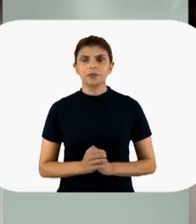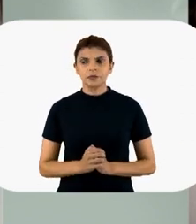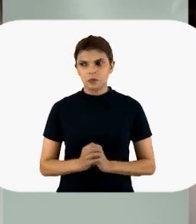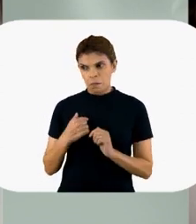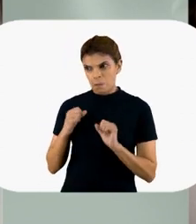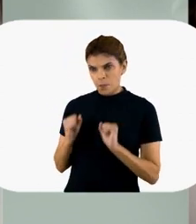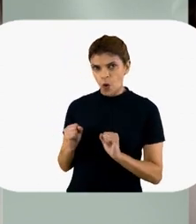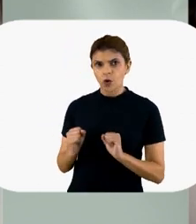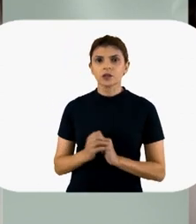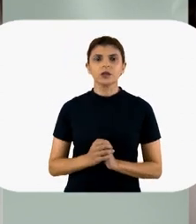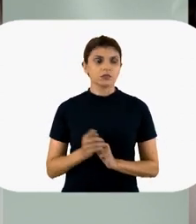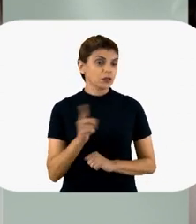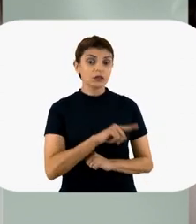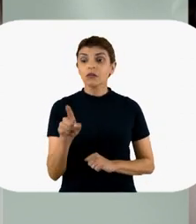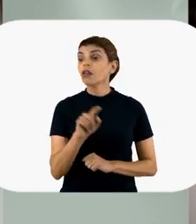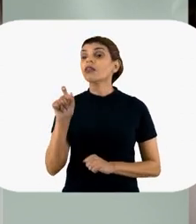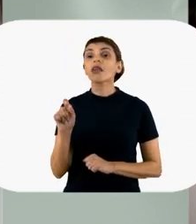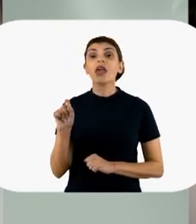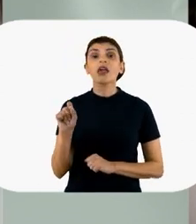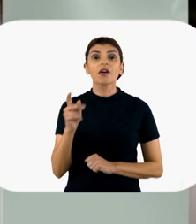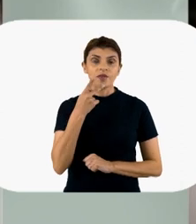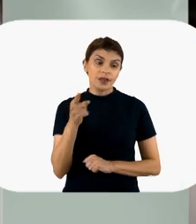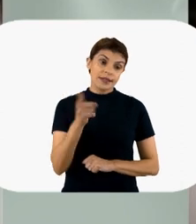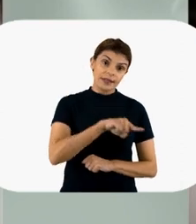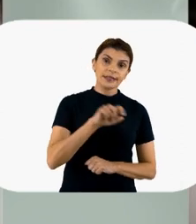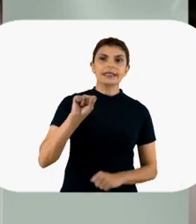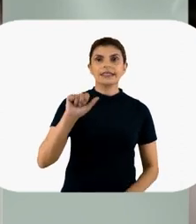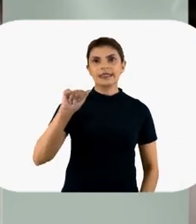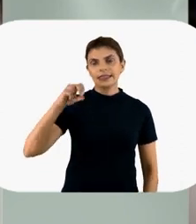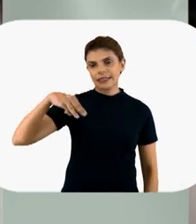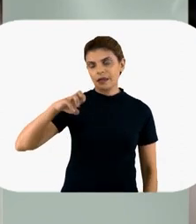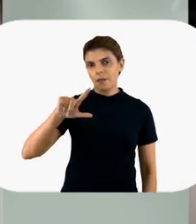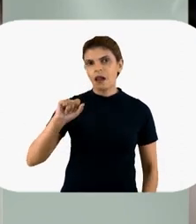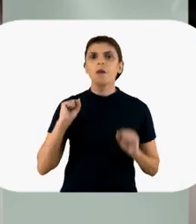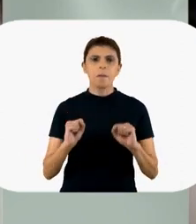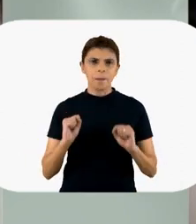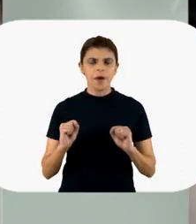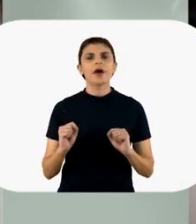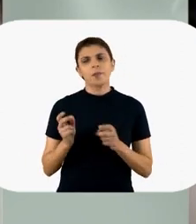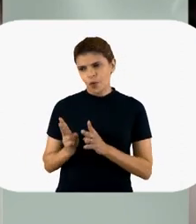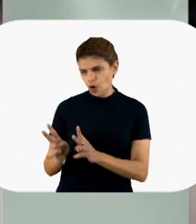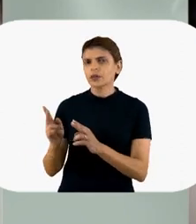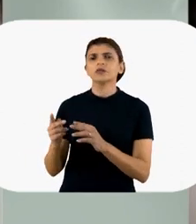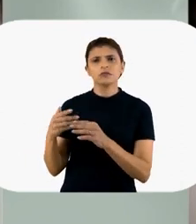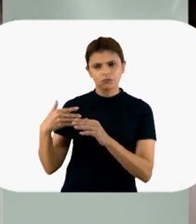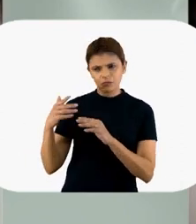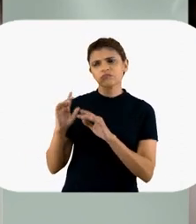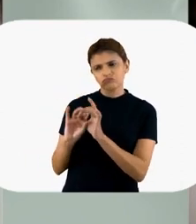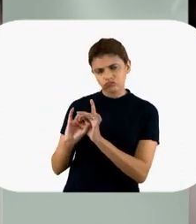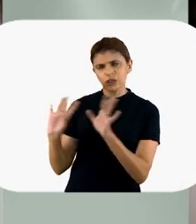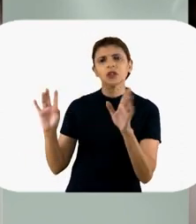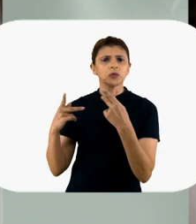Fala, Sânia. Posso falar? Depende do... Quem quer falar? Eu acho que depende. Depende do eu estava pensando. Depende do